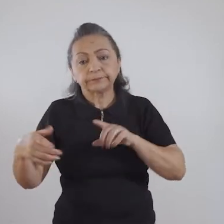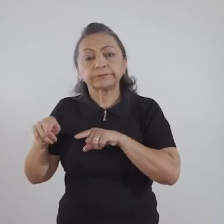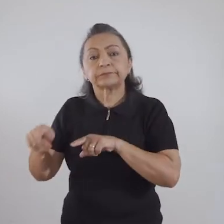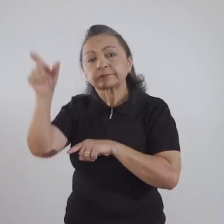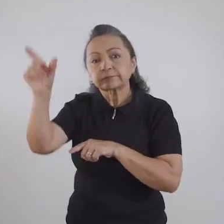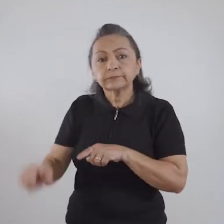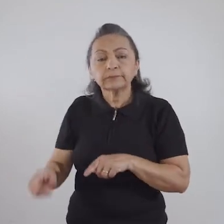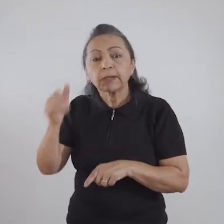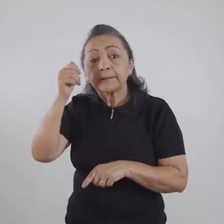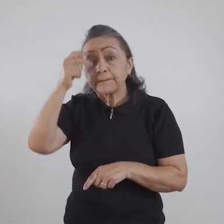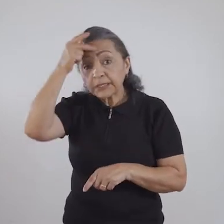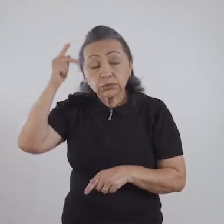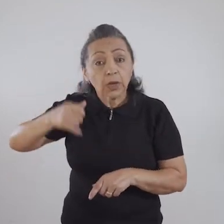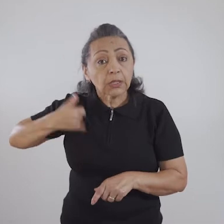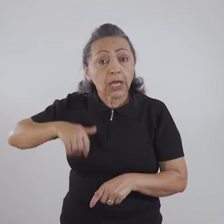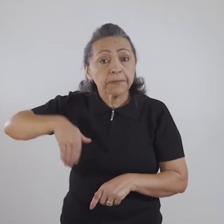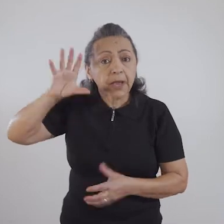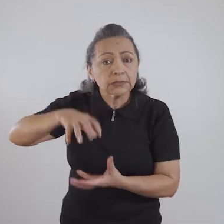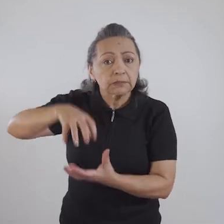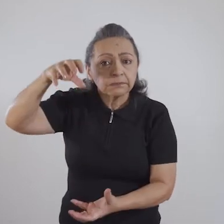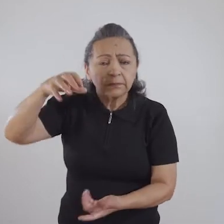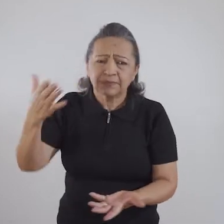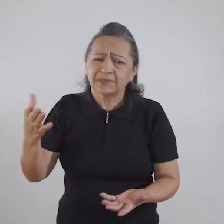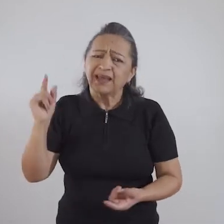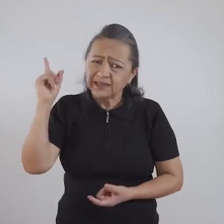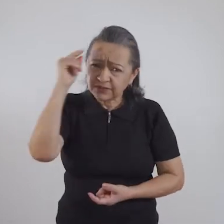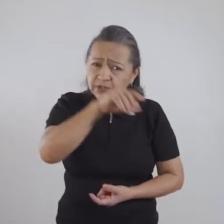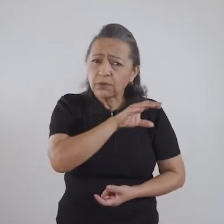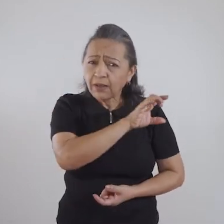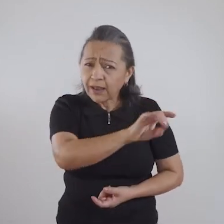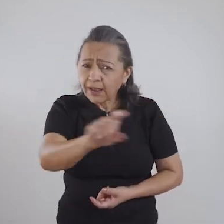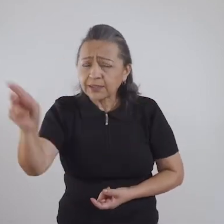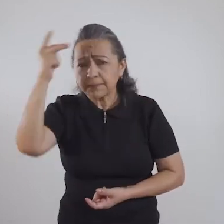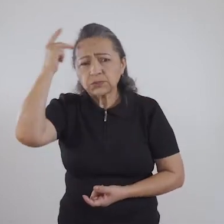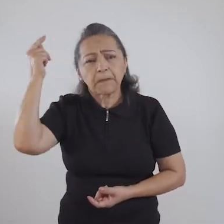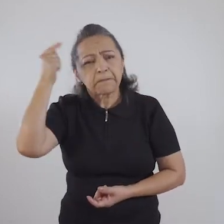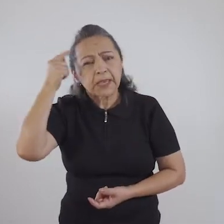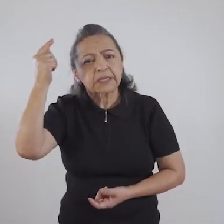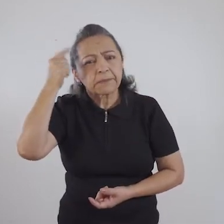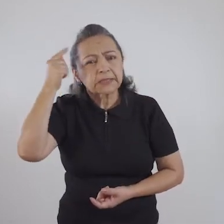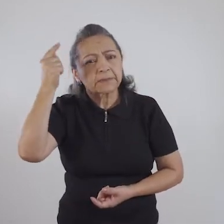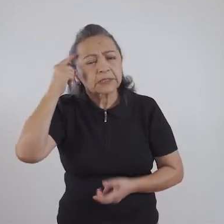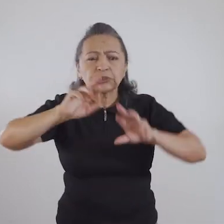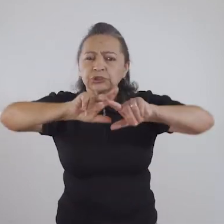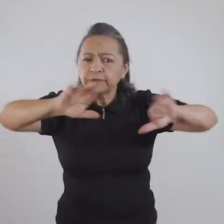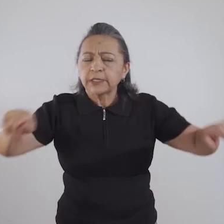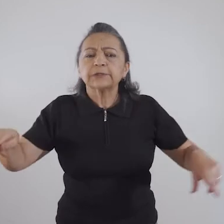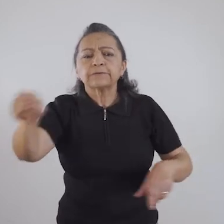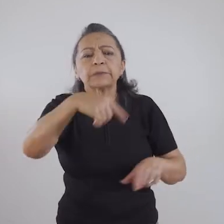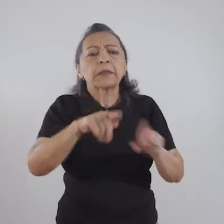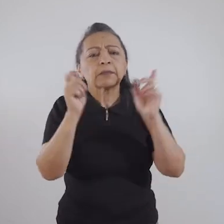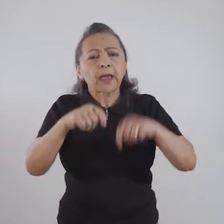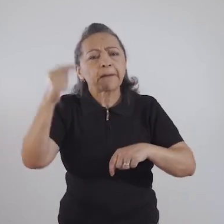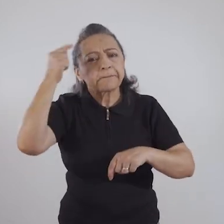a sexualidade com pessoas de mais idade. É muito difícil cada um de pensar, e aí